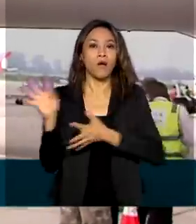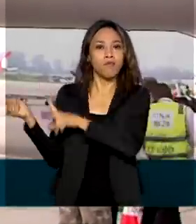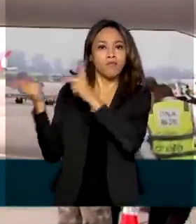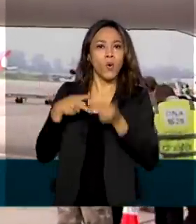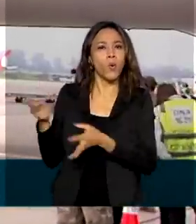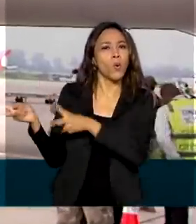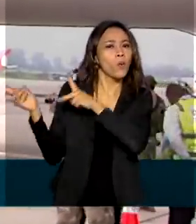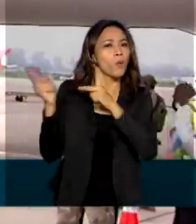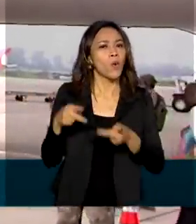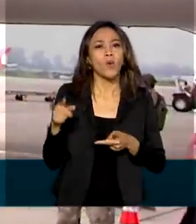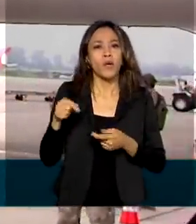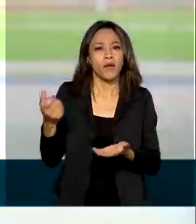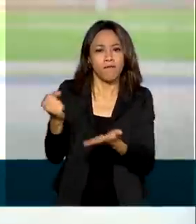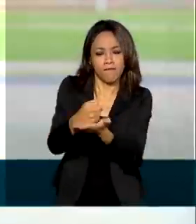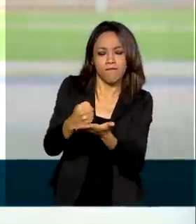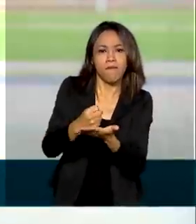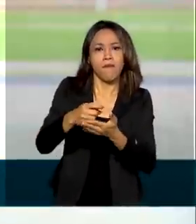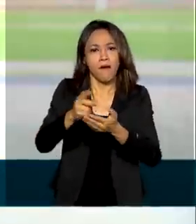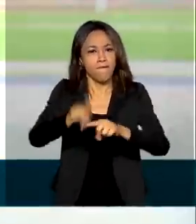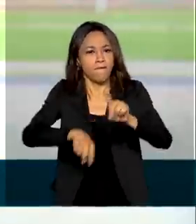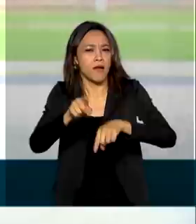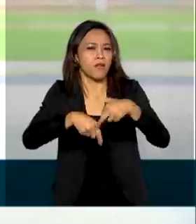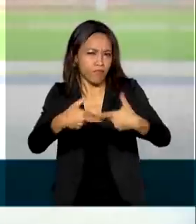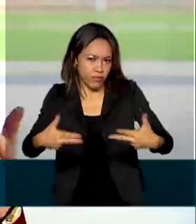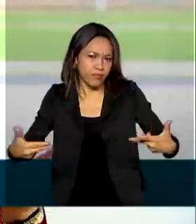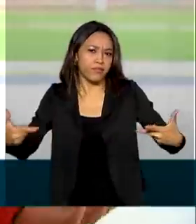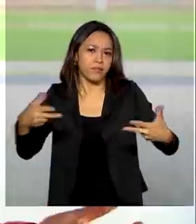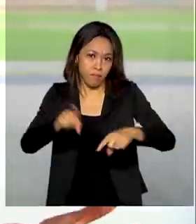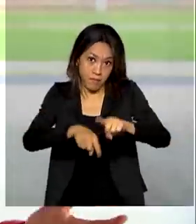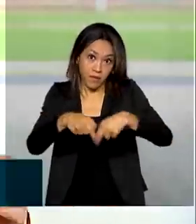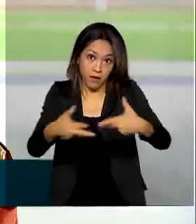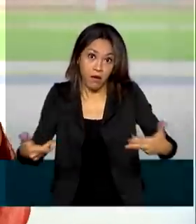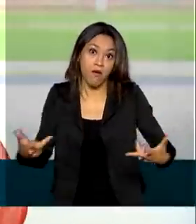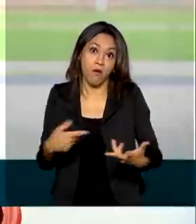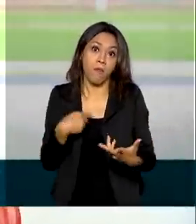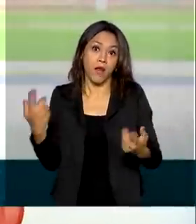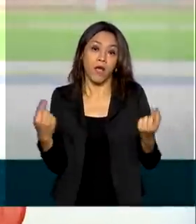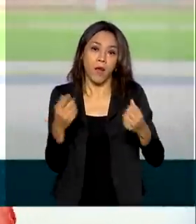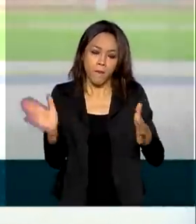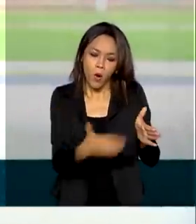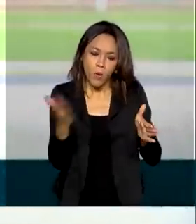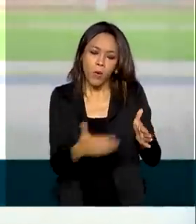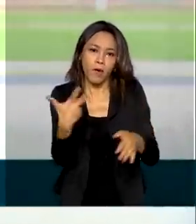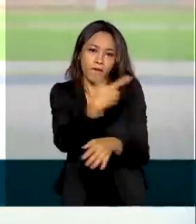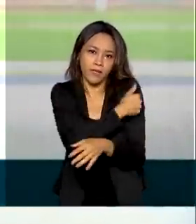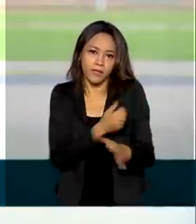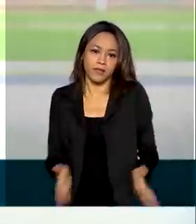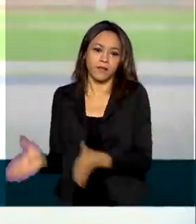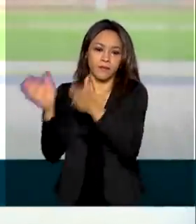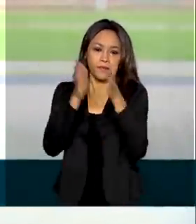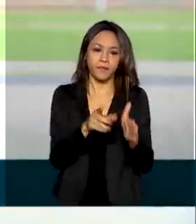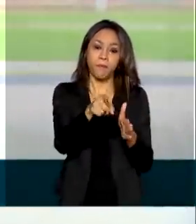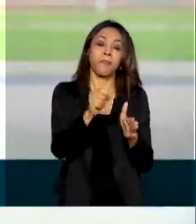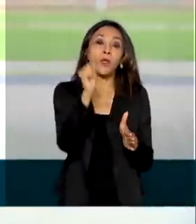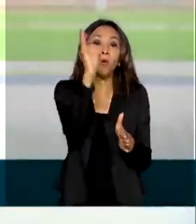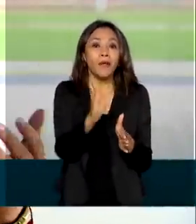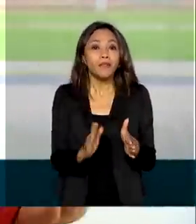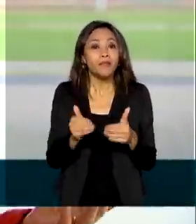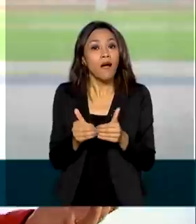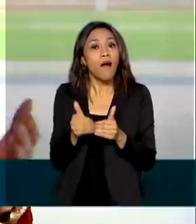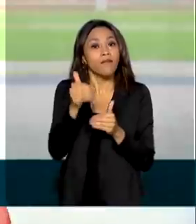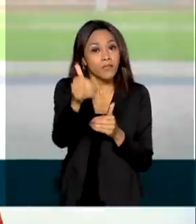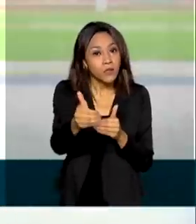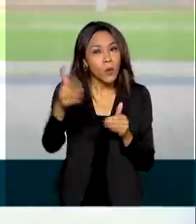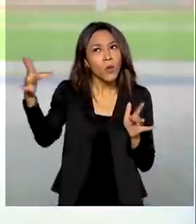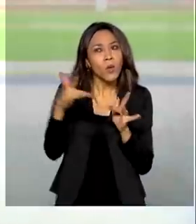para a fabricação de vacinas. Segundo o ministro, nos últimos anos o Brasil avançou na aproximação com blocos econômicos, como a União